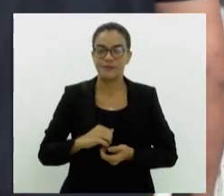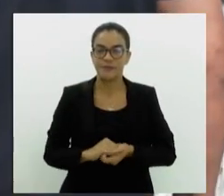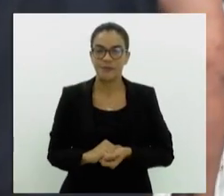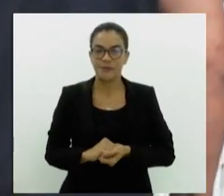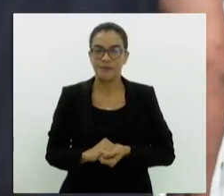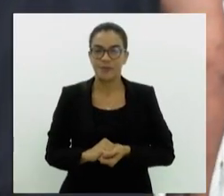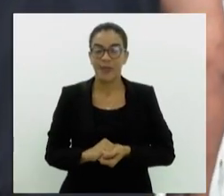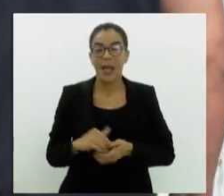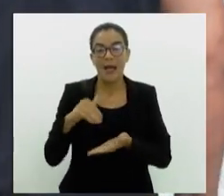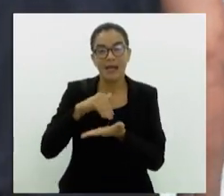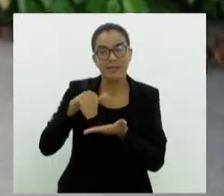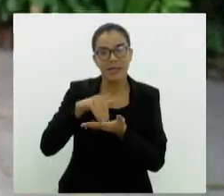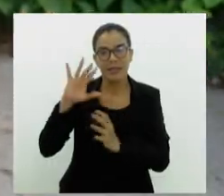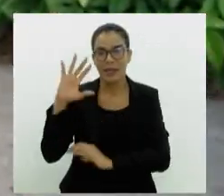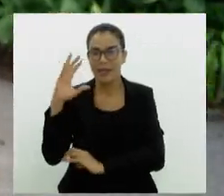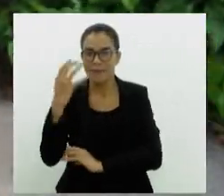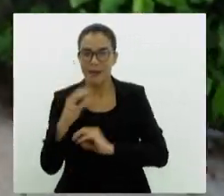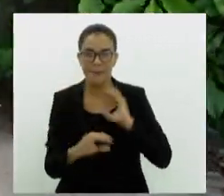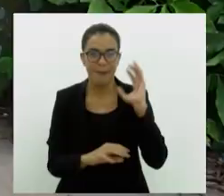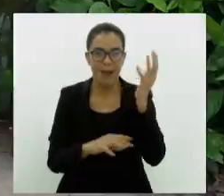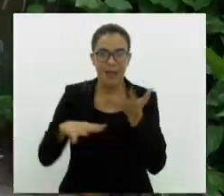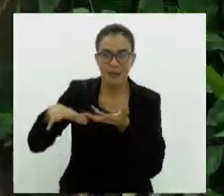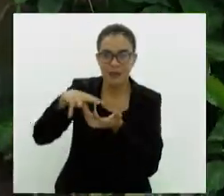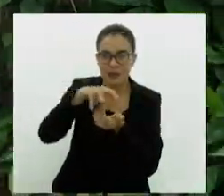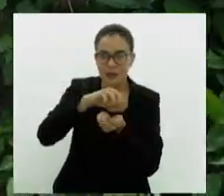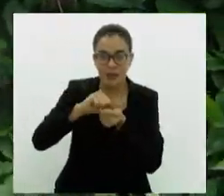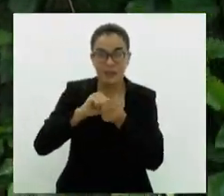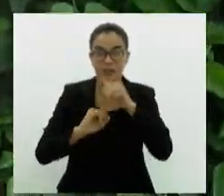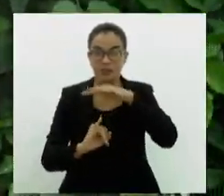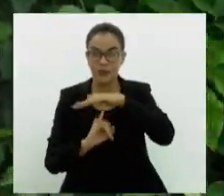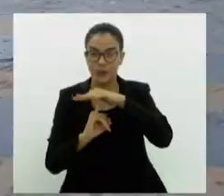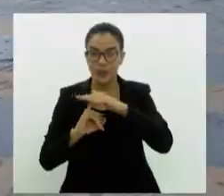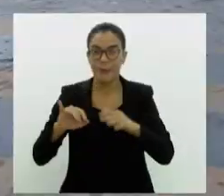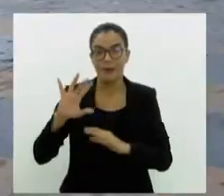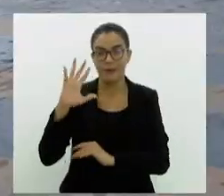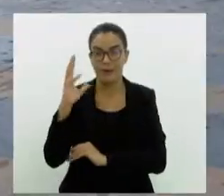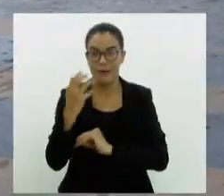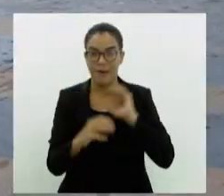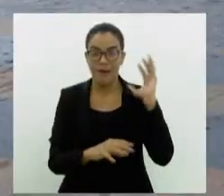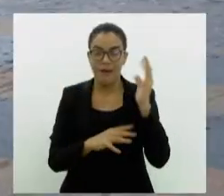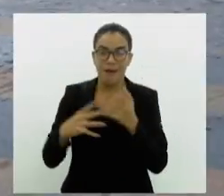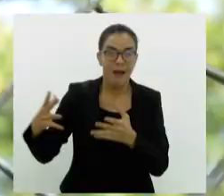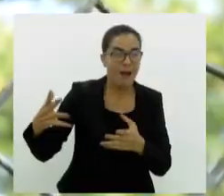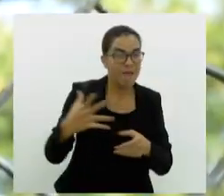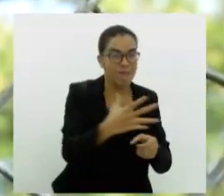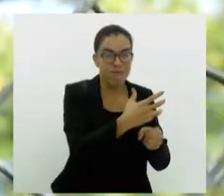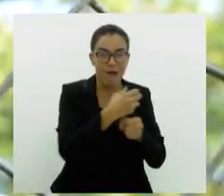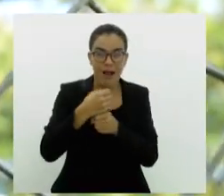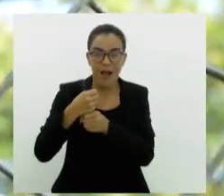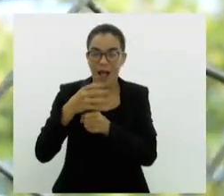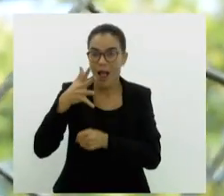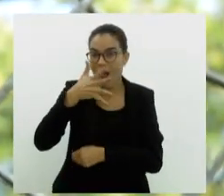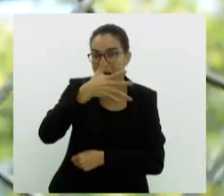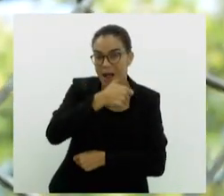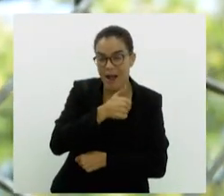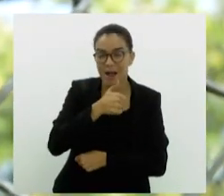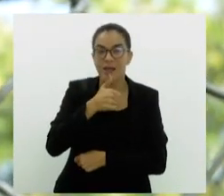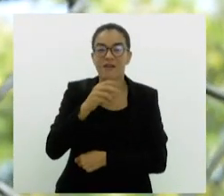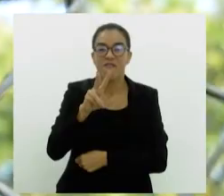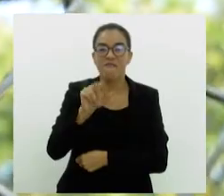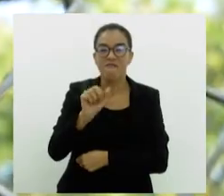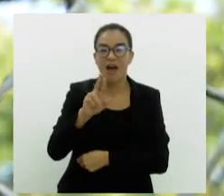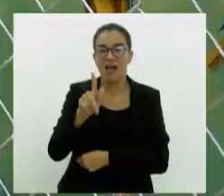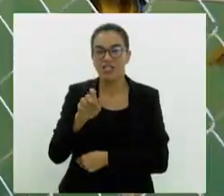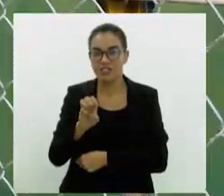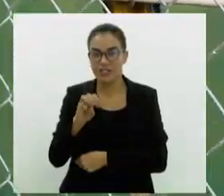A Secretaria do Ambiente e Sustentabilidade e o Instituto Estadual do Ambiente resgataram mais de 40 animais silvestres e vargem grande na